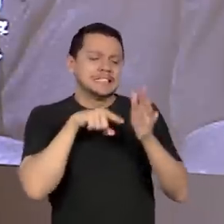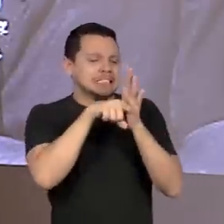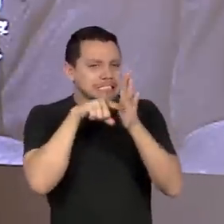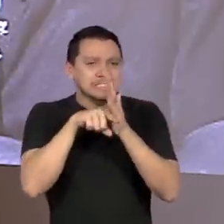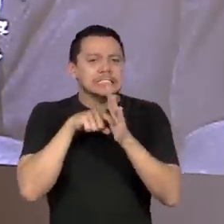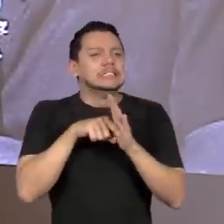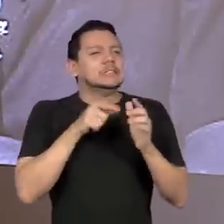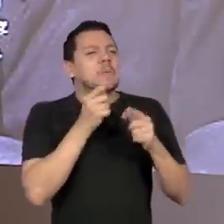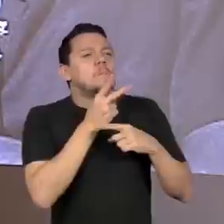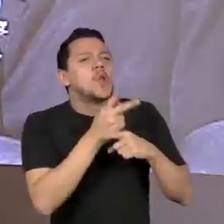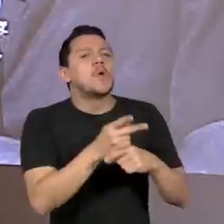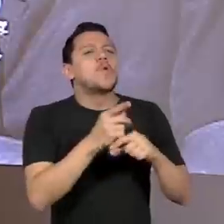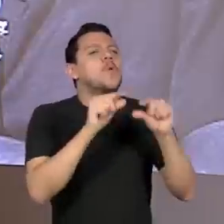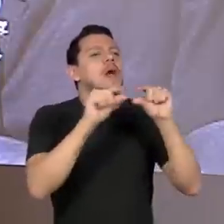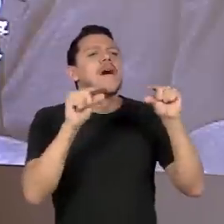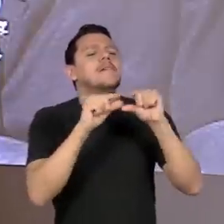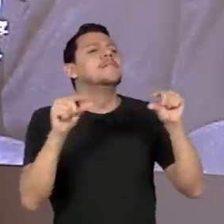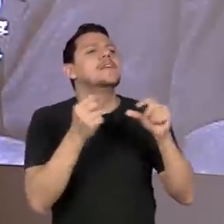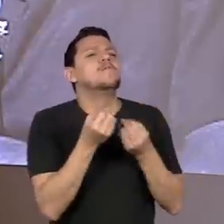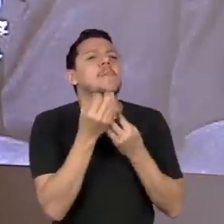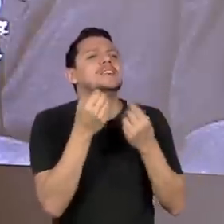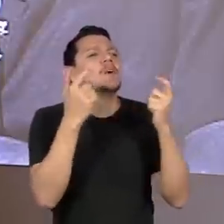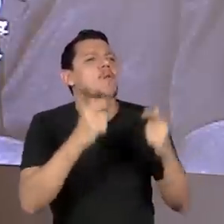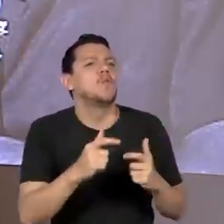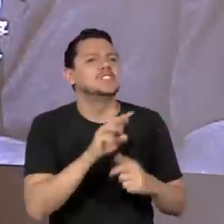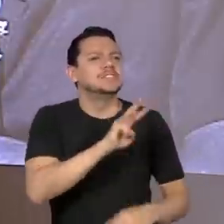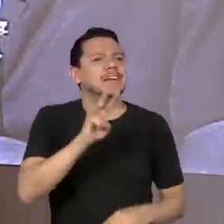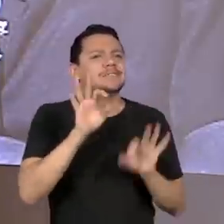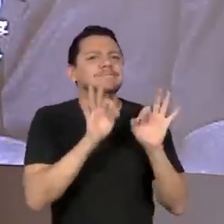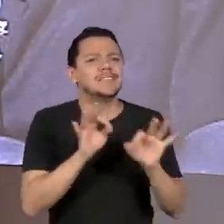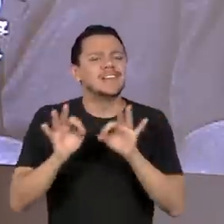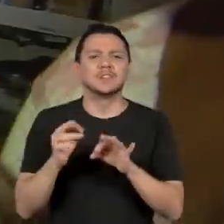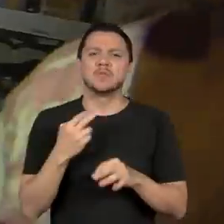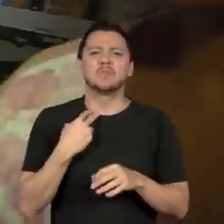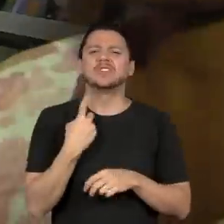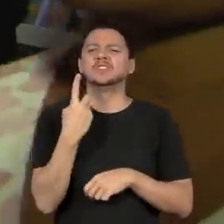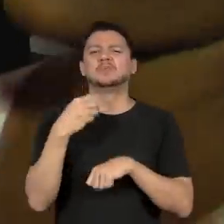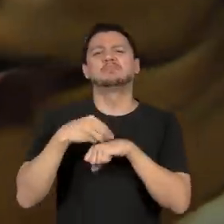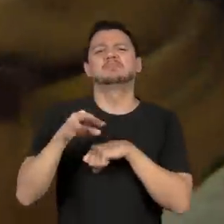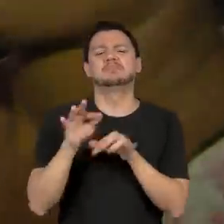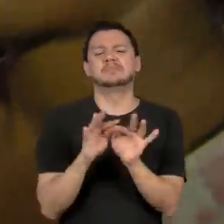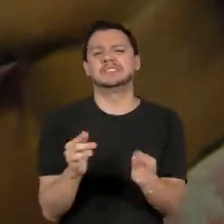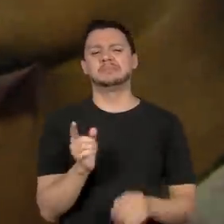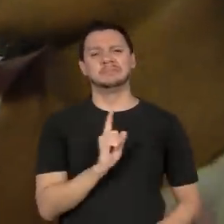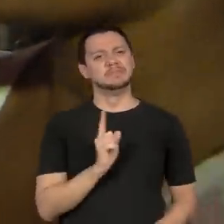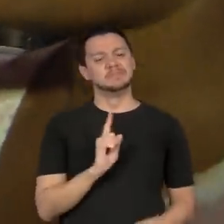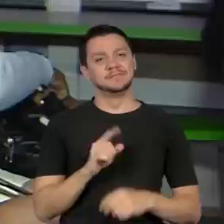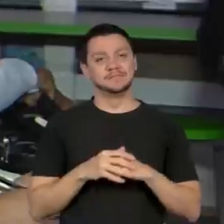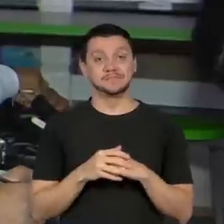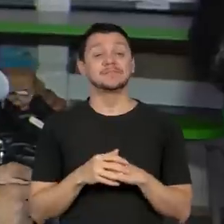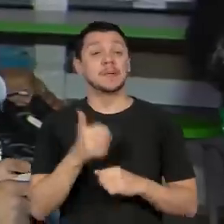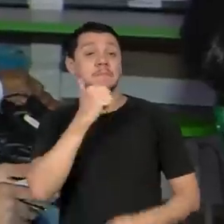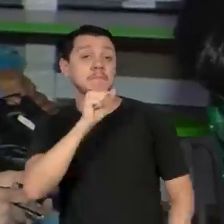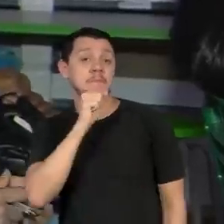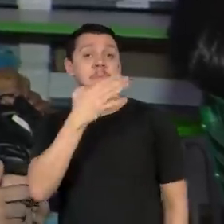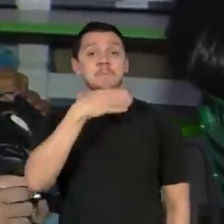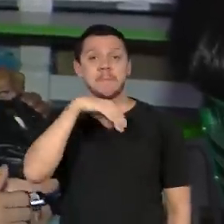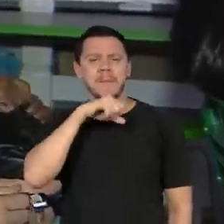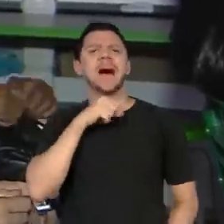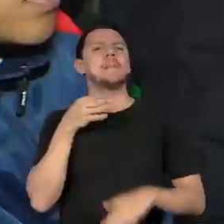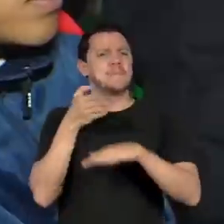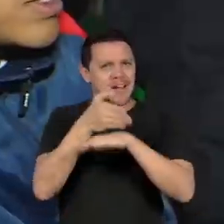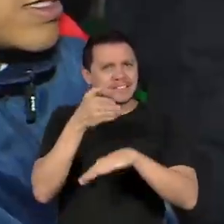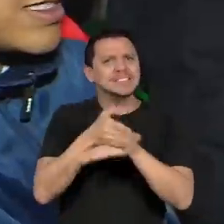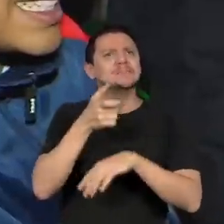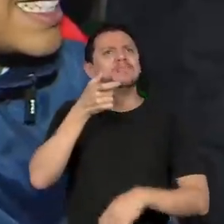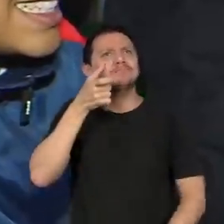que a gente não possa só dar um tipo de formação mais fácil, sabe? Os pais marcam presença nas apresentações,